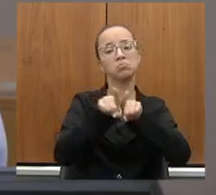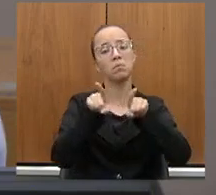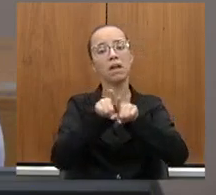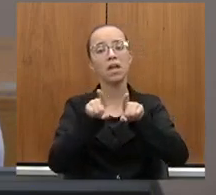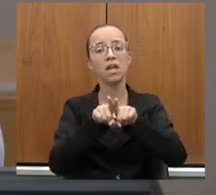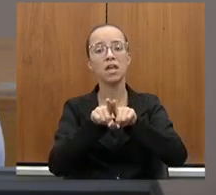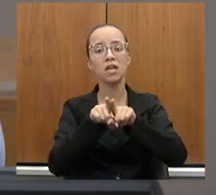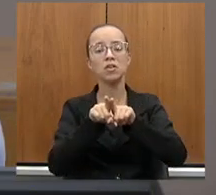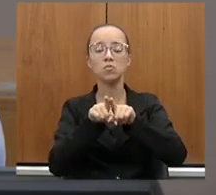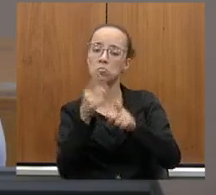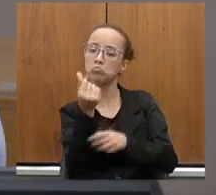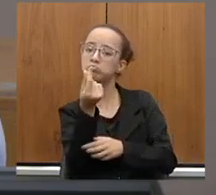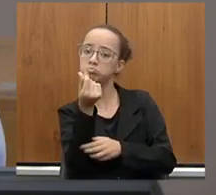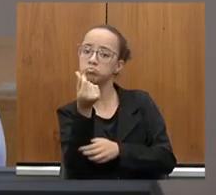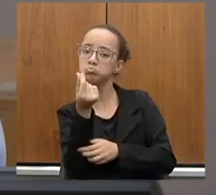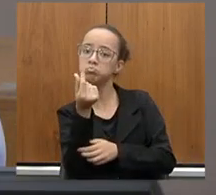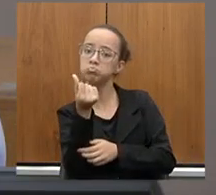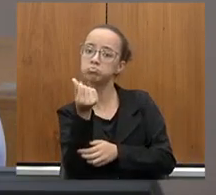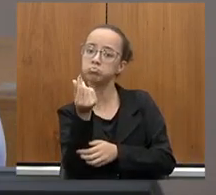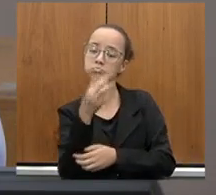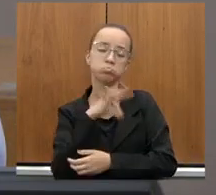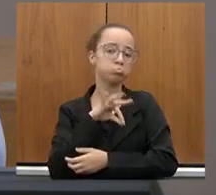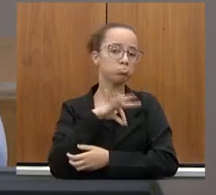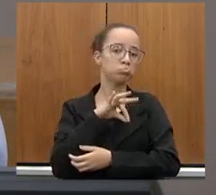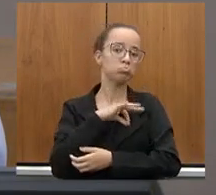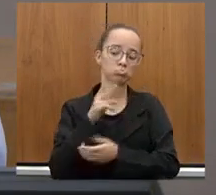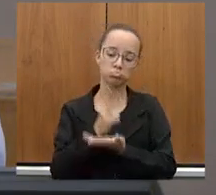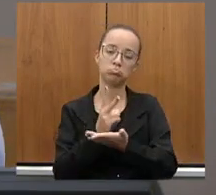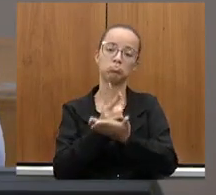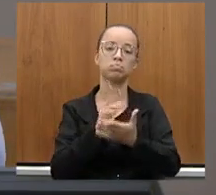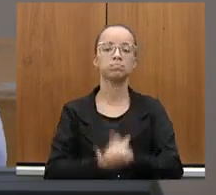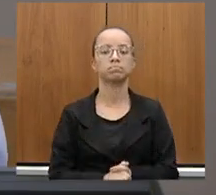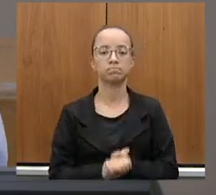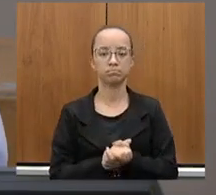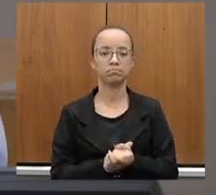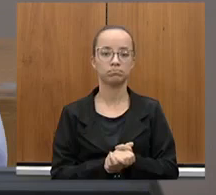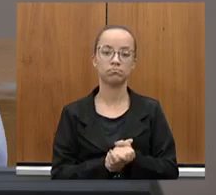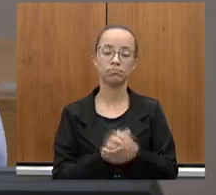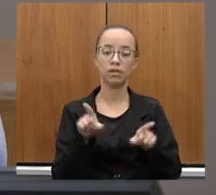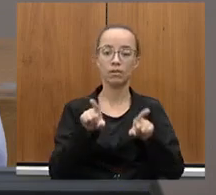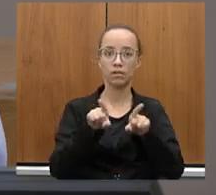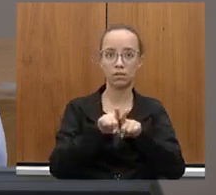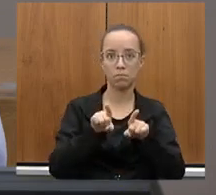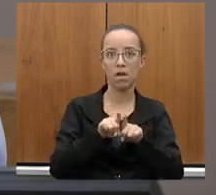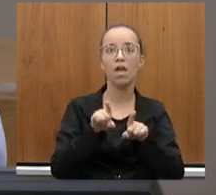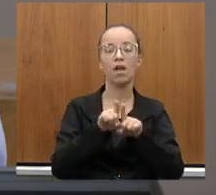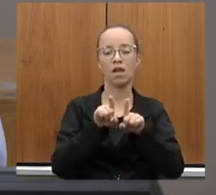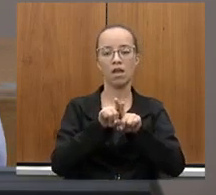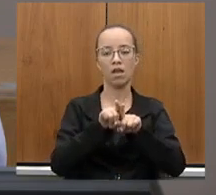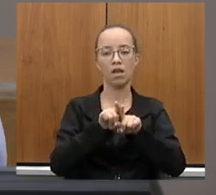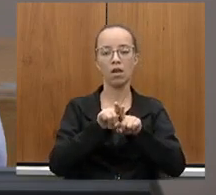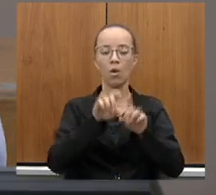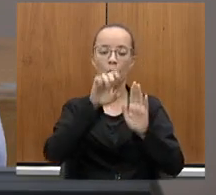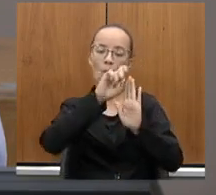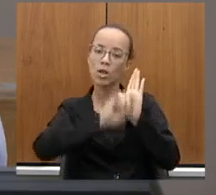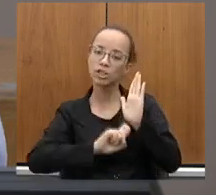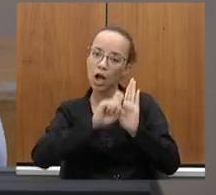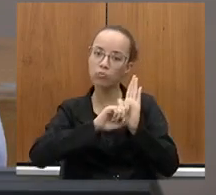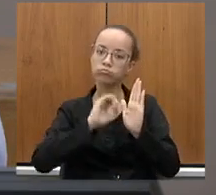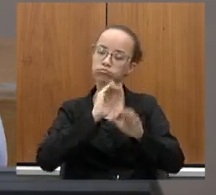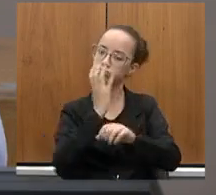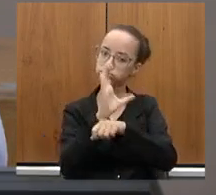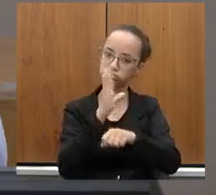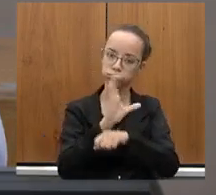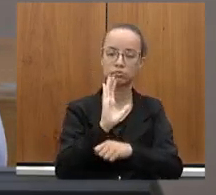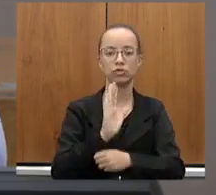fonte sustentável de manutenção. Da mesma forma, o Bitpock está a Colomia, cujos editais estão publicados.